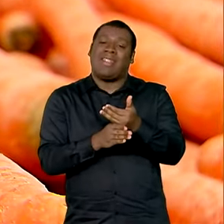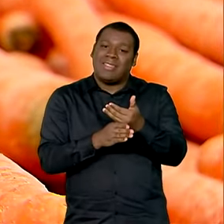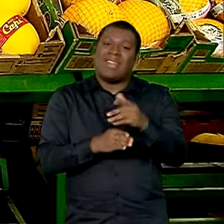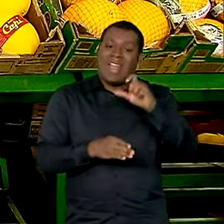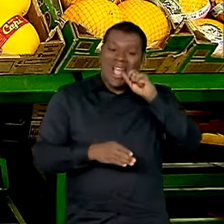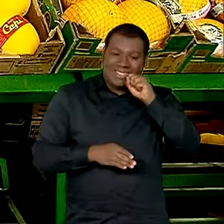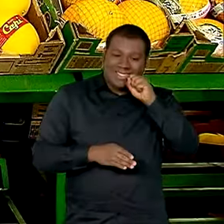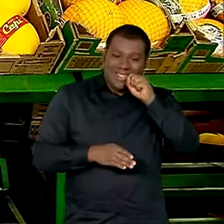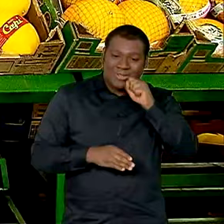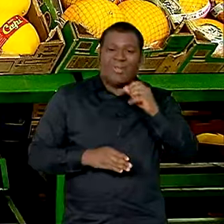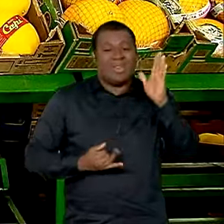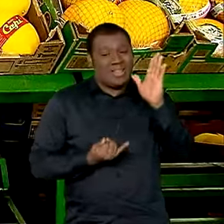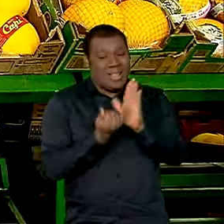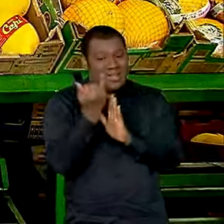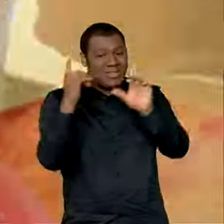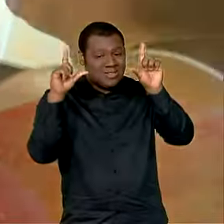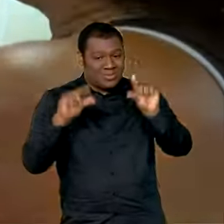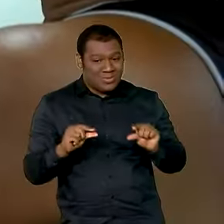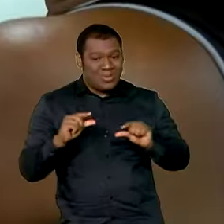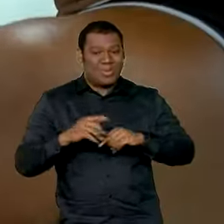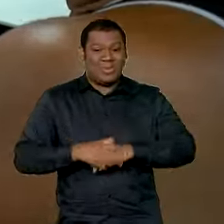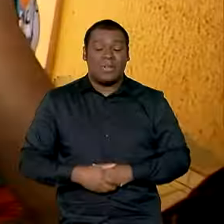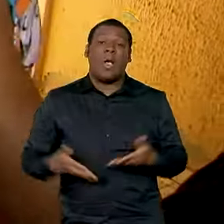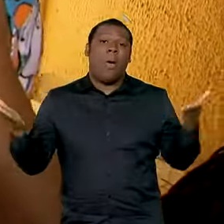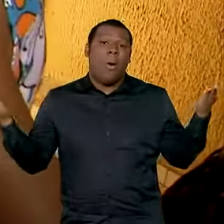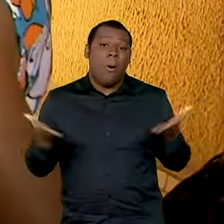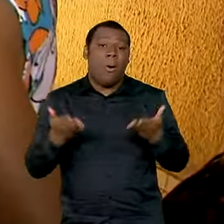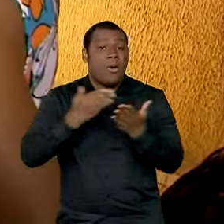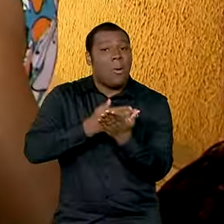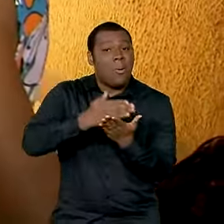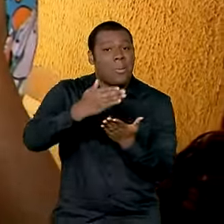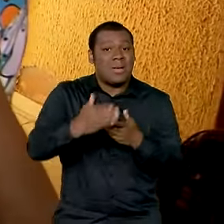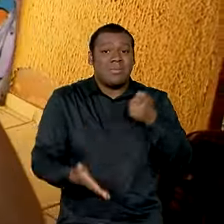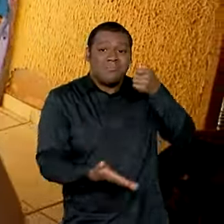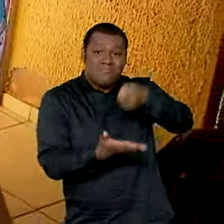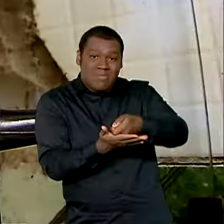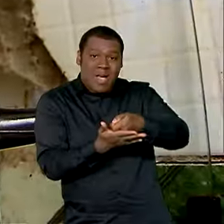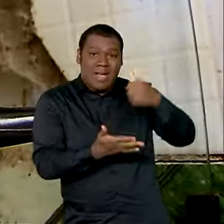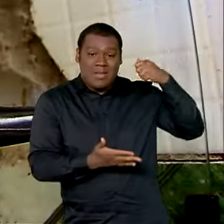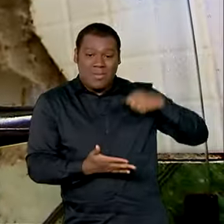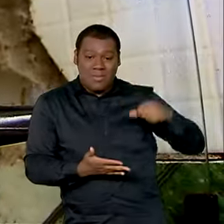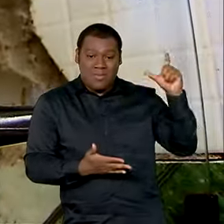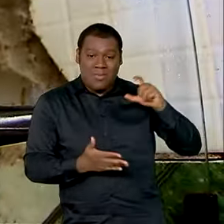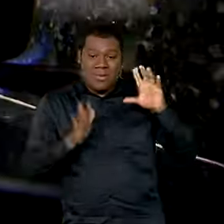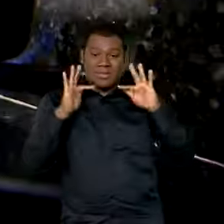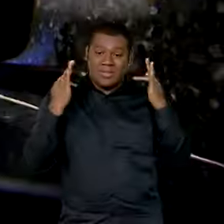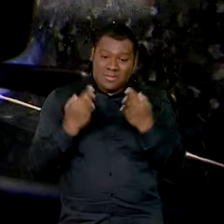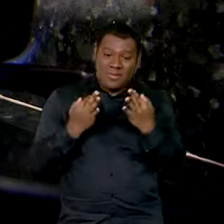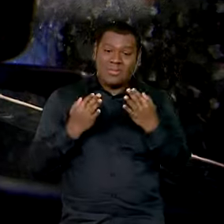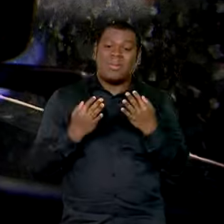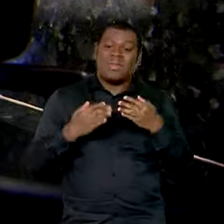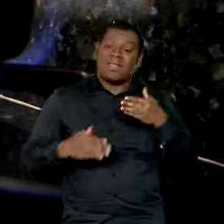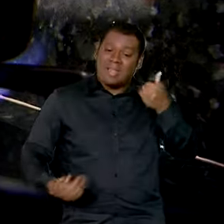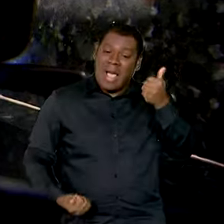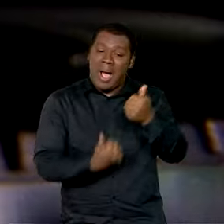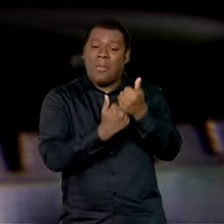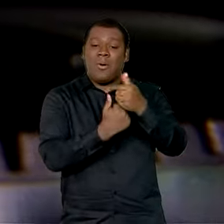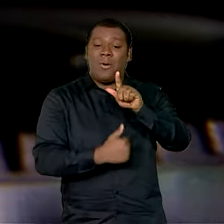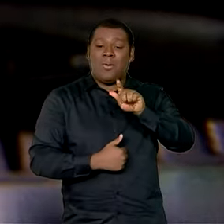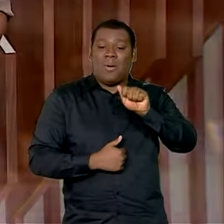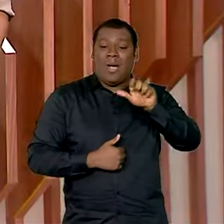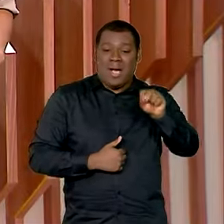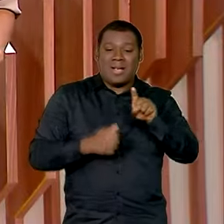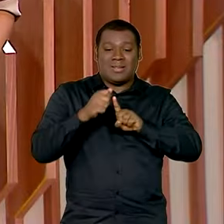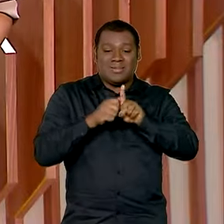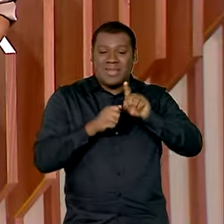baratas, de acordo com a Conab. E começa hoje o pagamento do Bolsa Família e do Auxílio Gás, referentes ao mês de